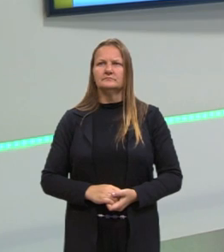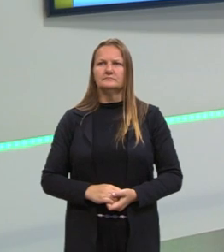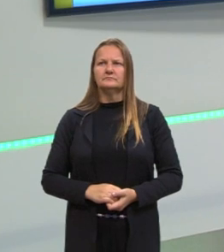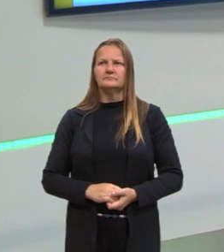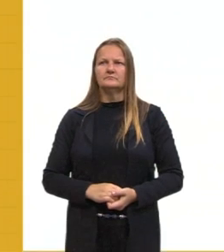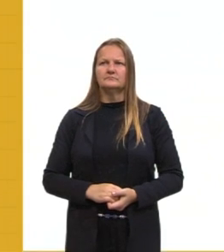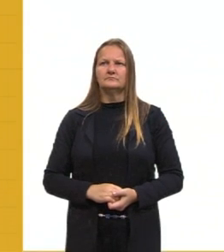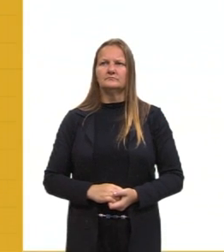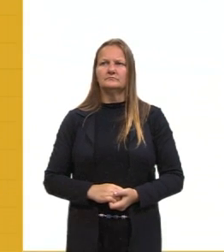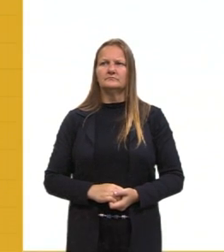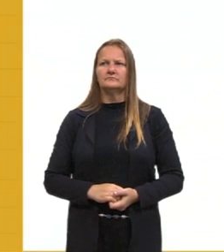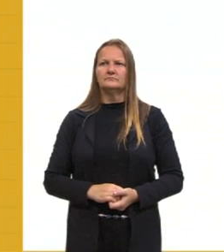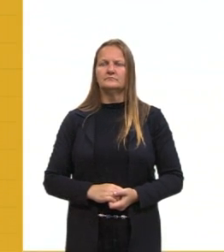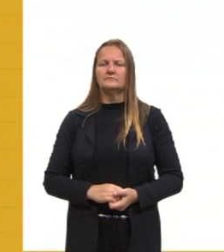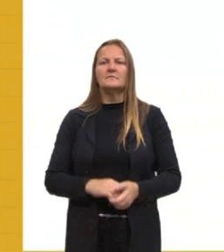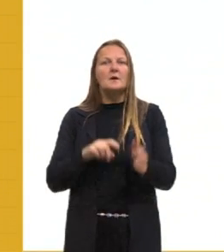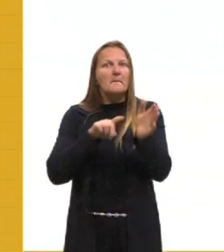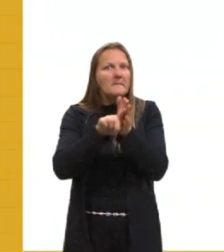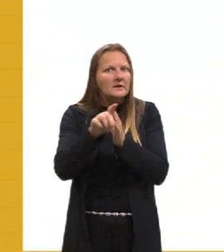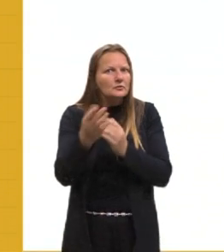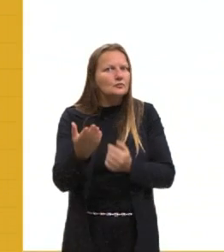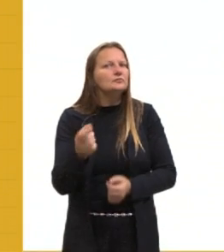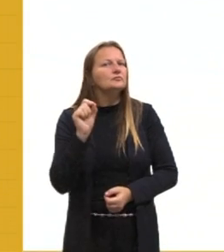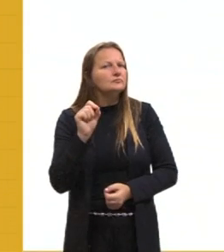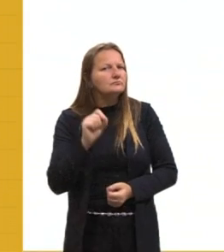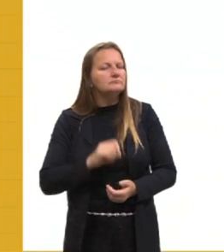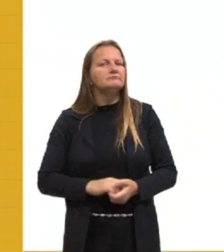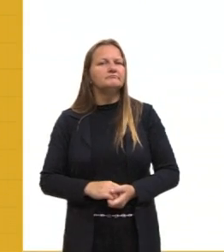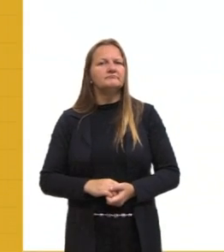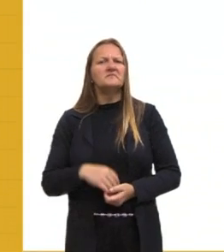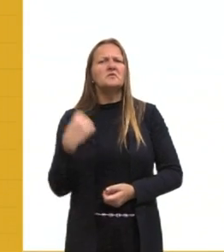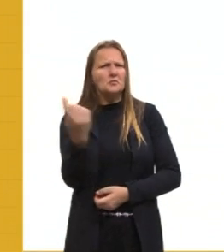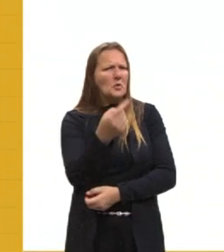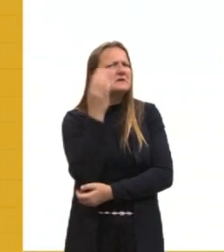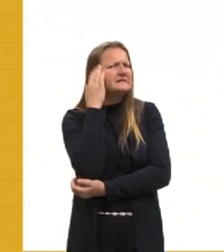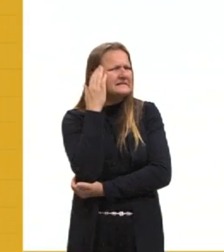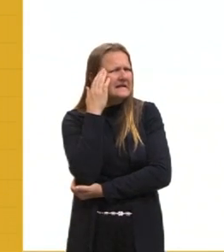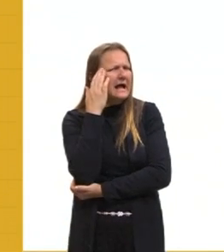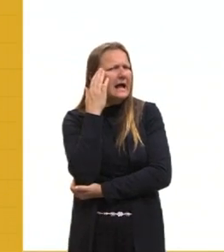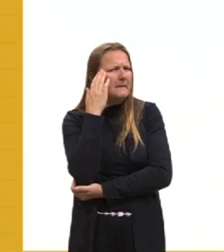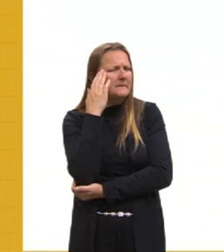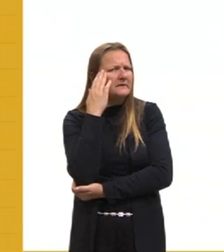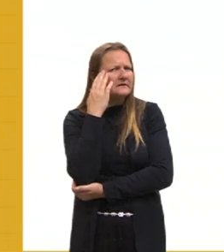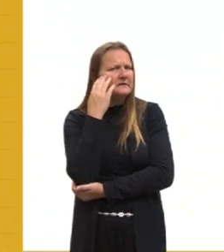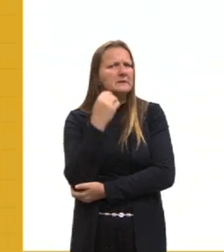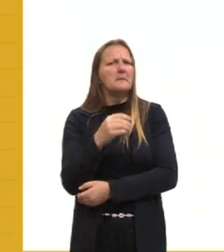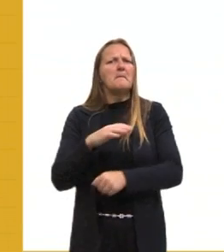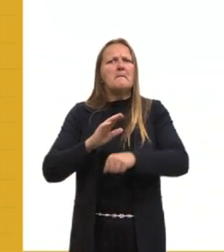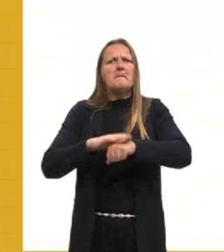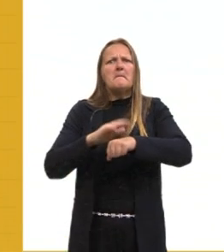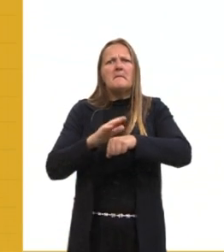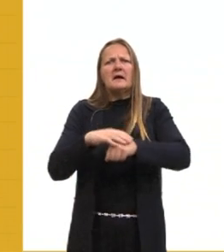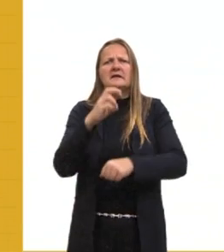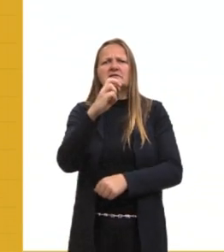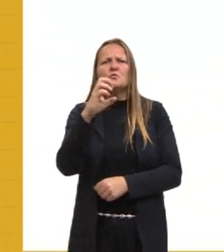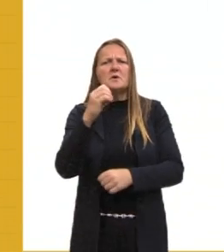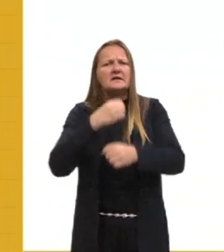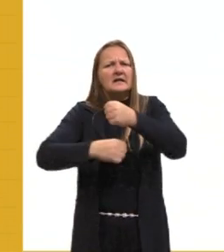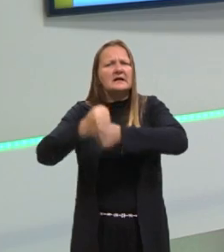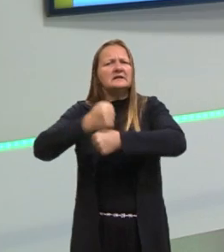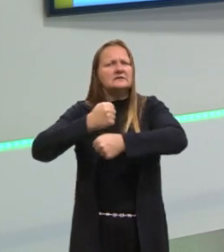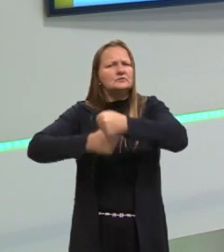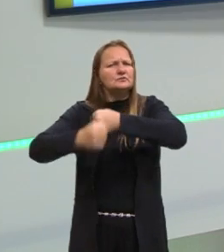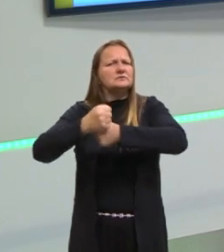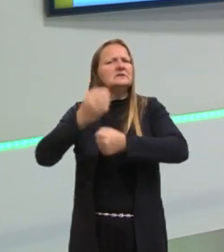Então, a gente fica aqui um questionamento agora. A gente sabe disso há meio século, a gente como sociedade, né,